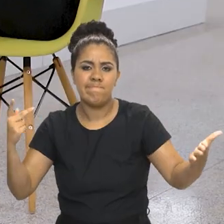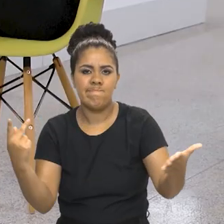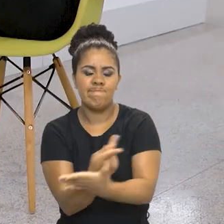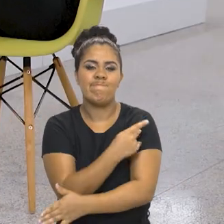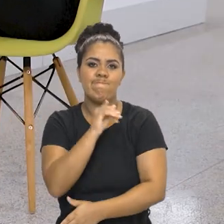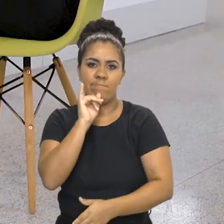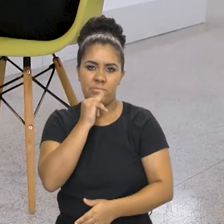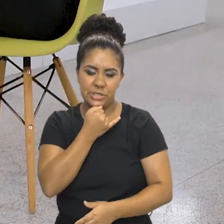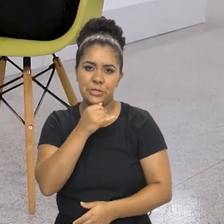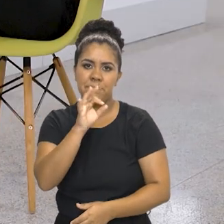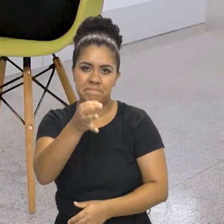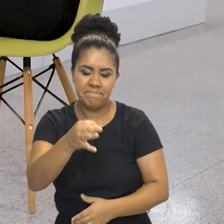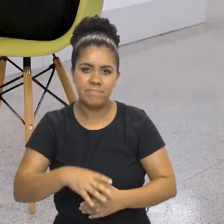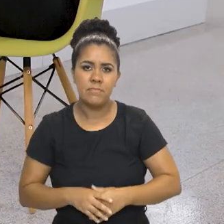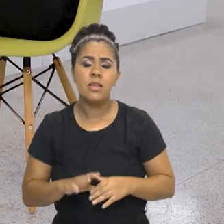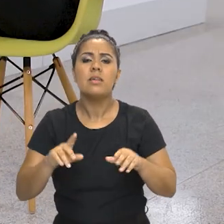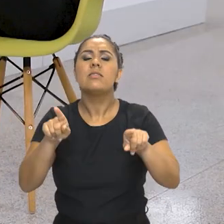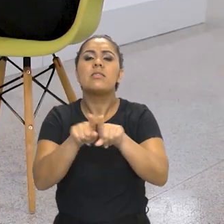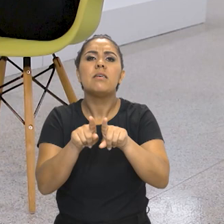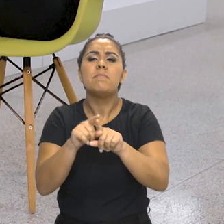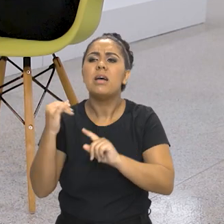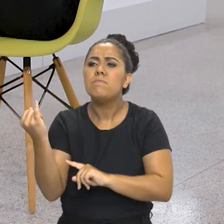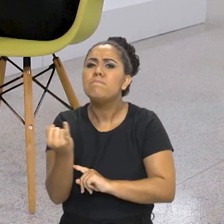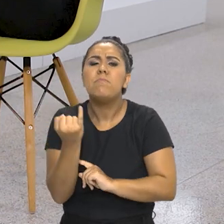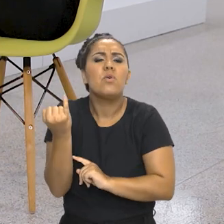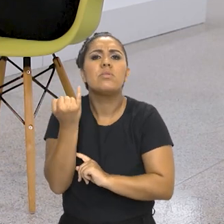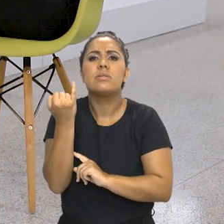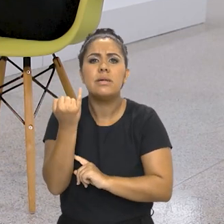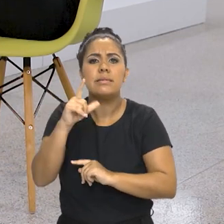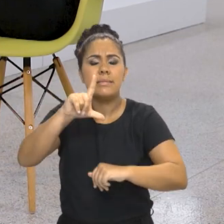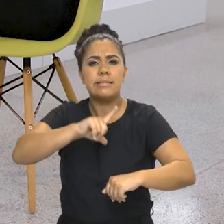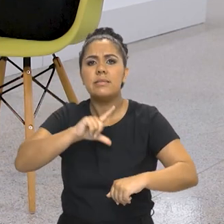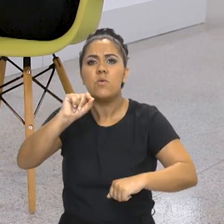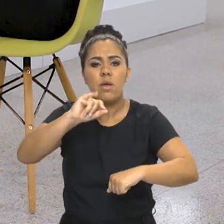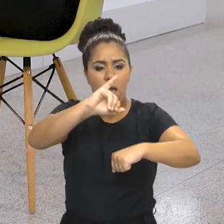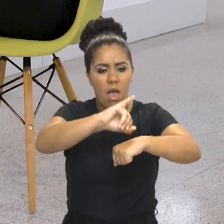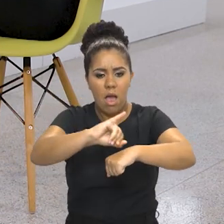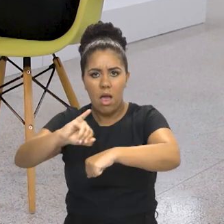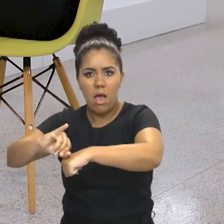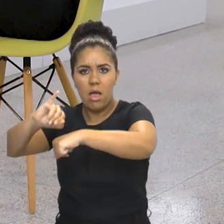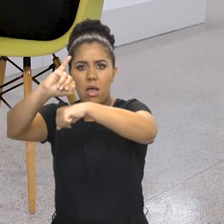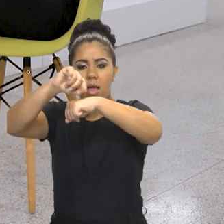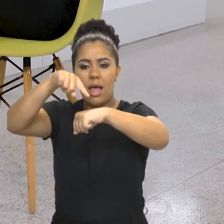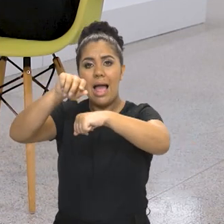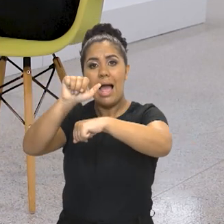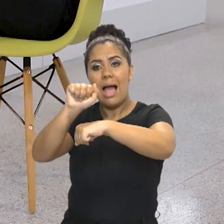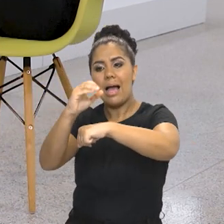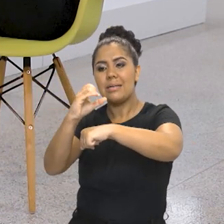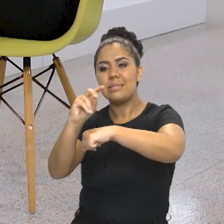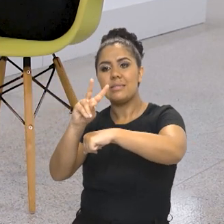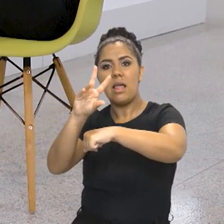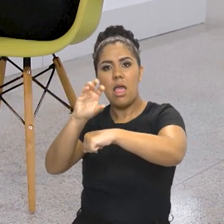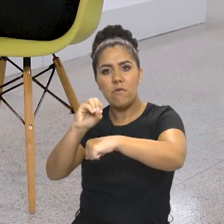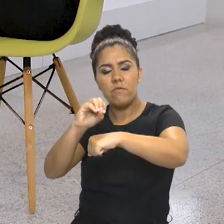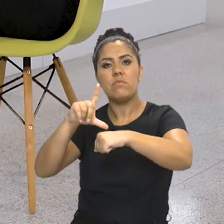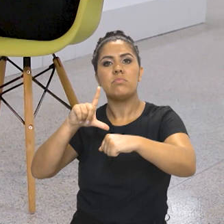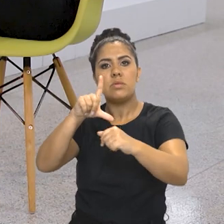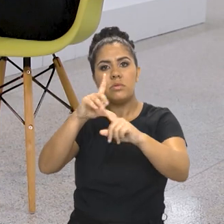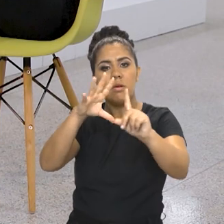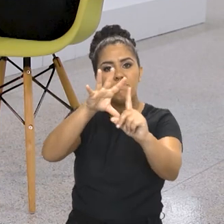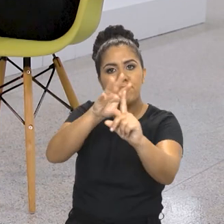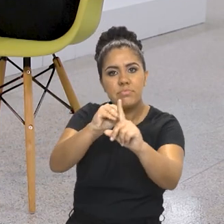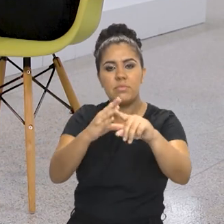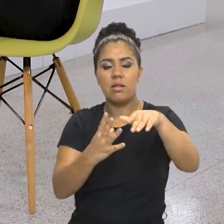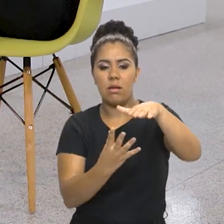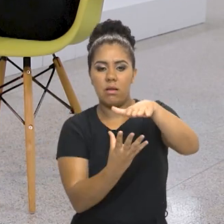episódio. E aí a importância de se ter acervos digitalizados, de ter essa democracia que a